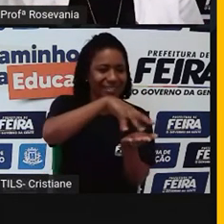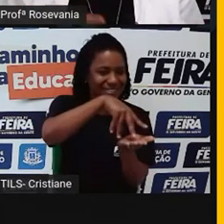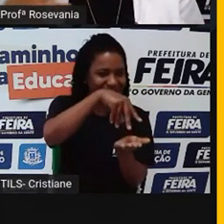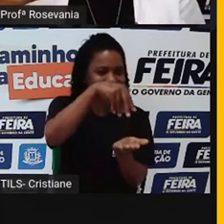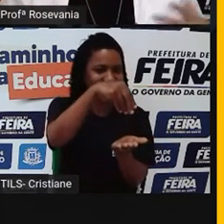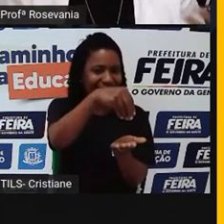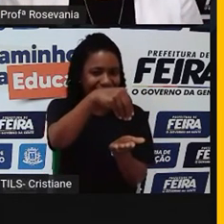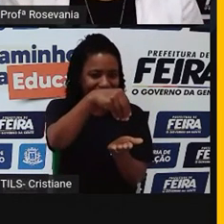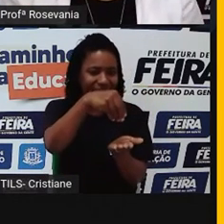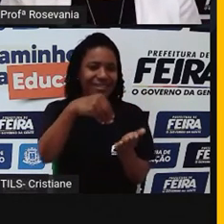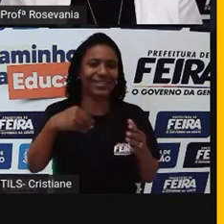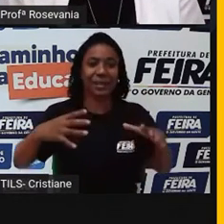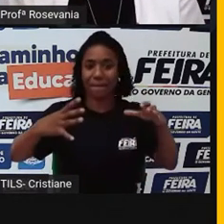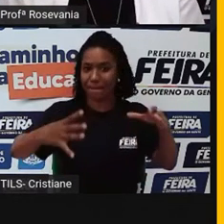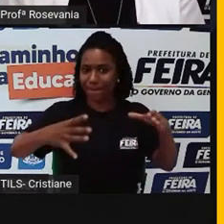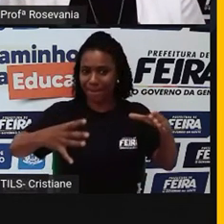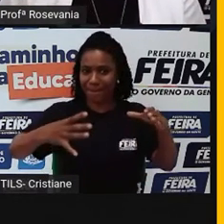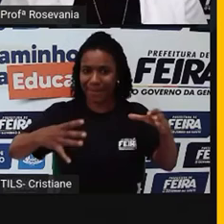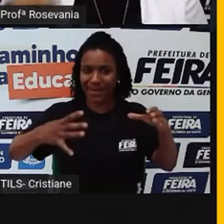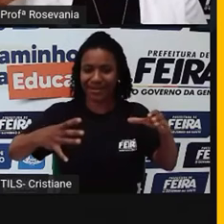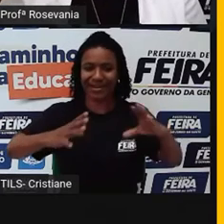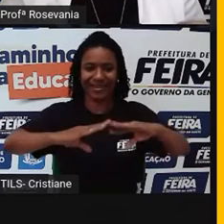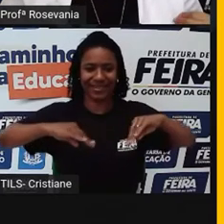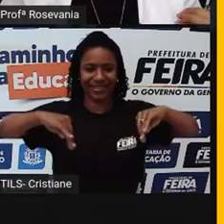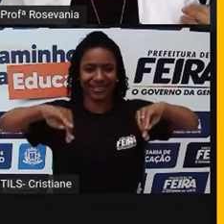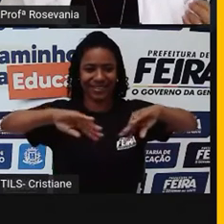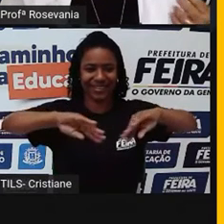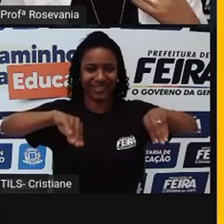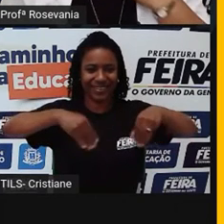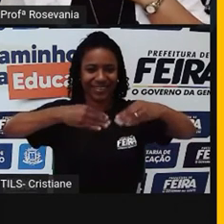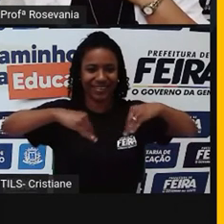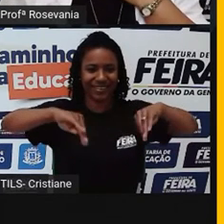artesanato, de panelas, de barro, de